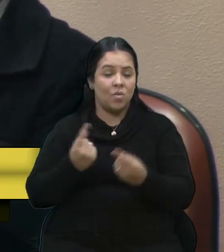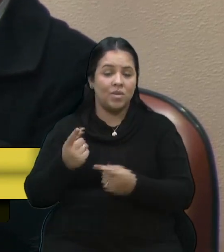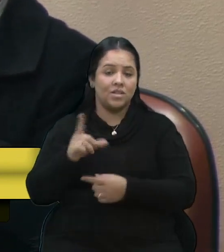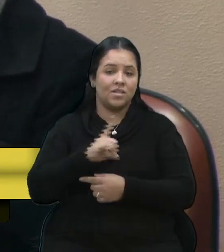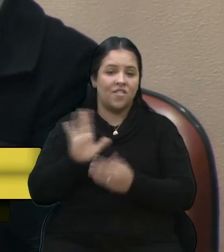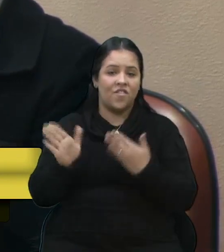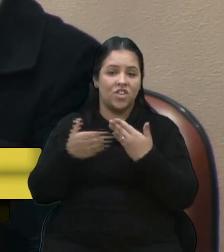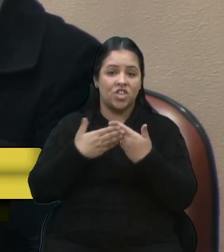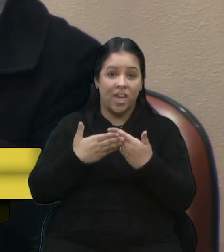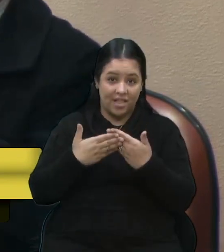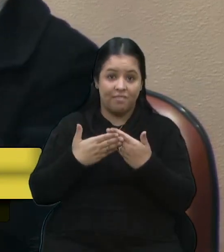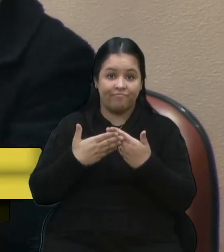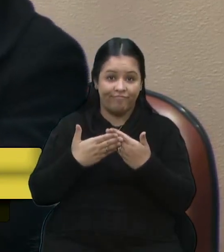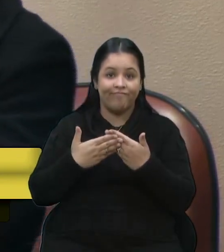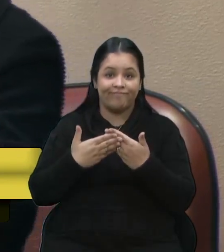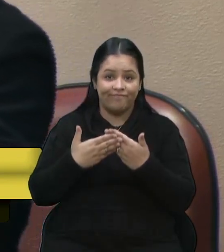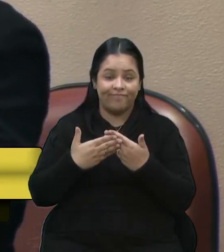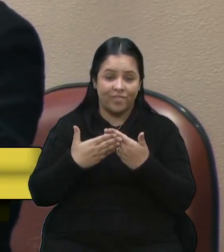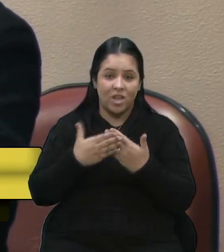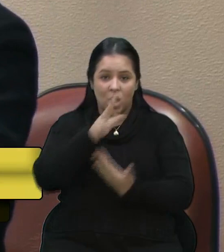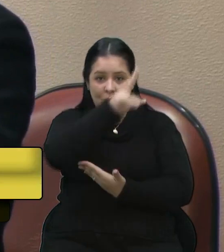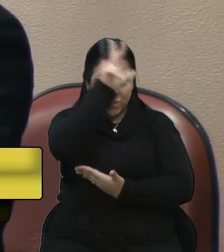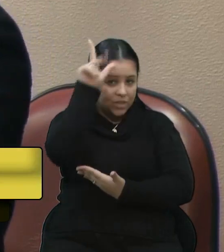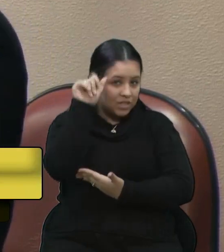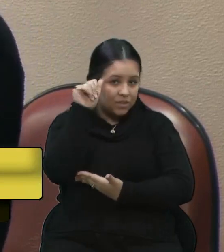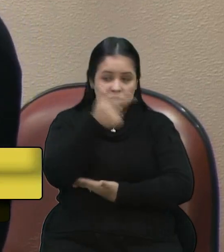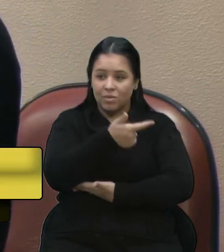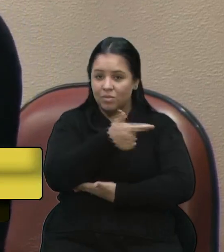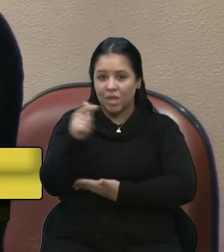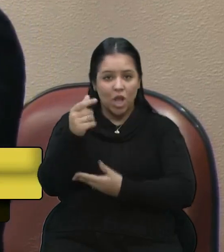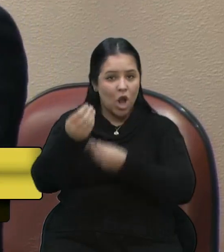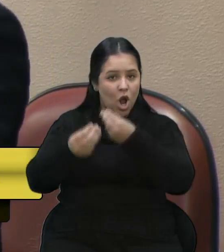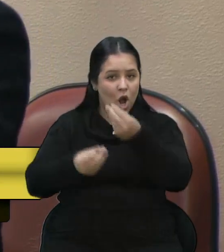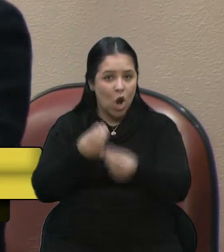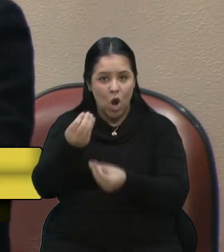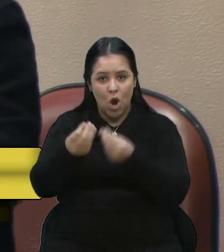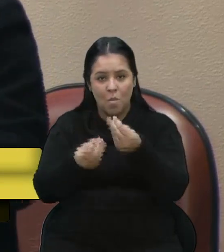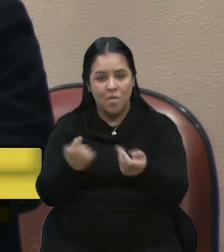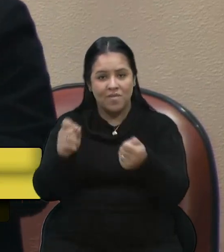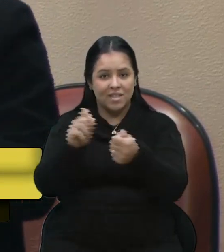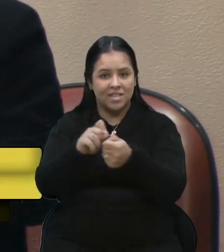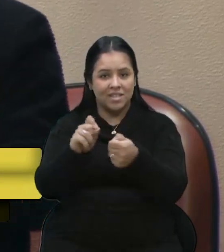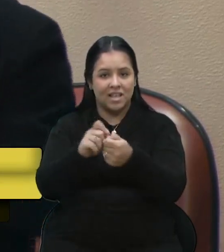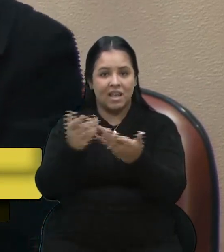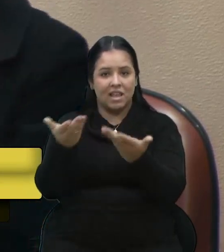fechadas. E o município não tem como poder fazer com que